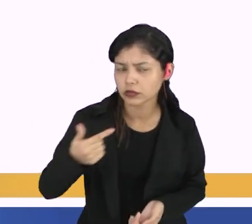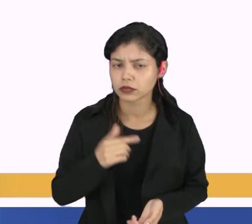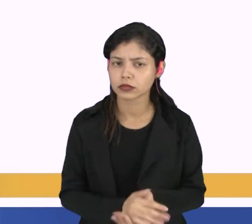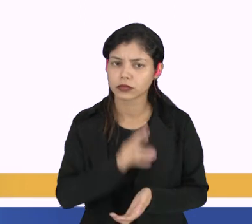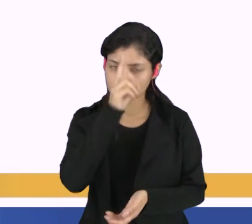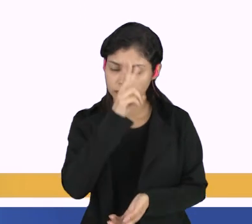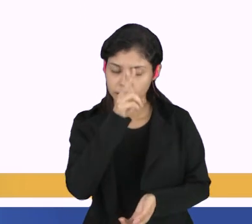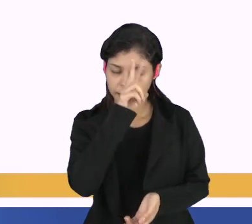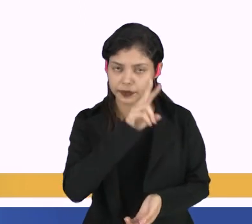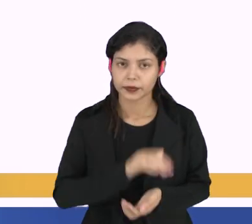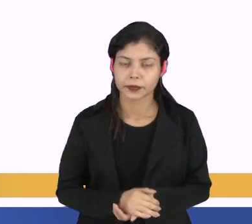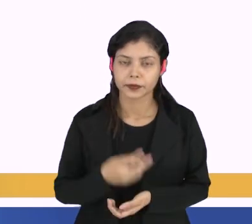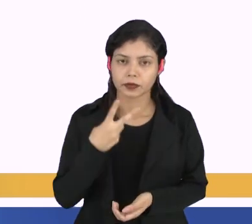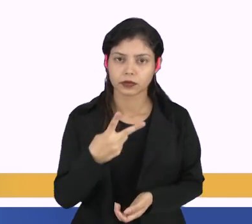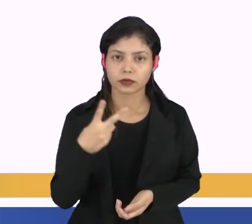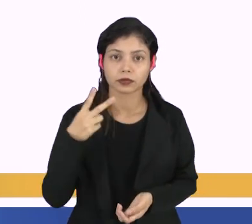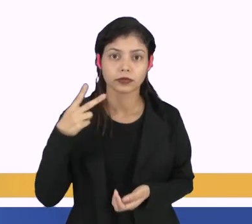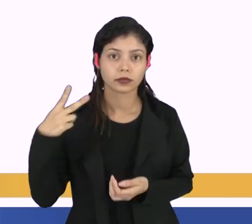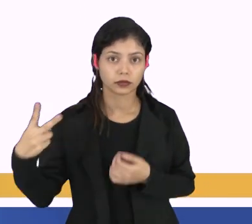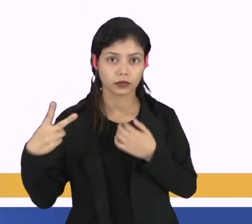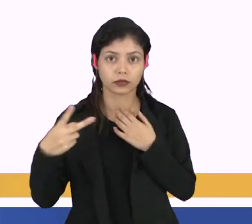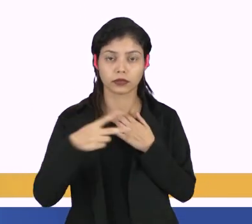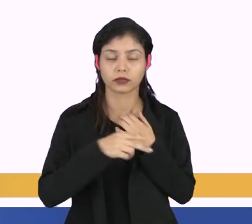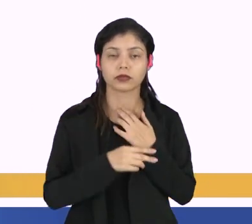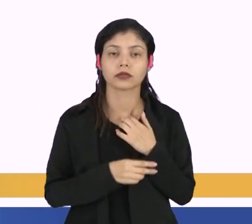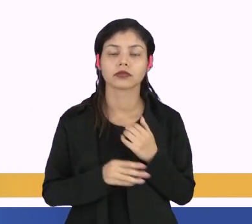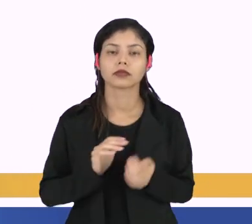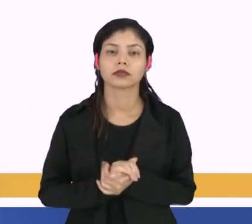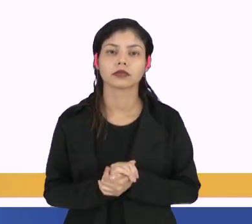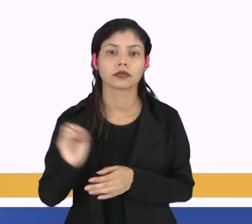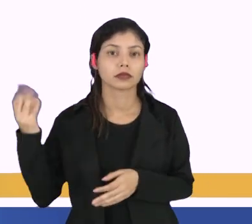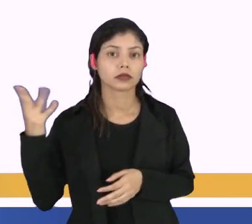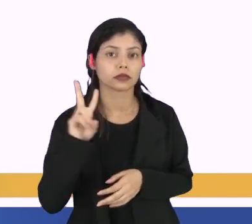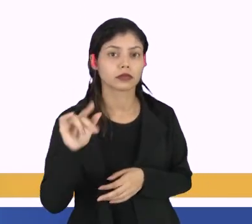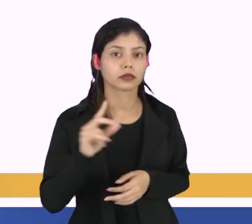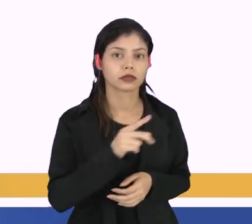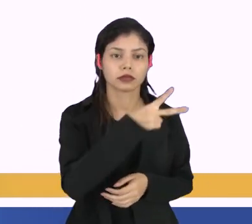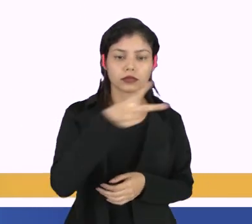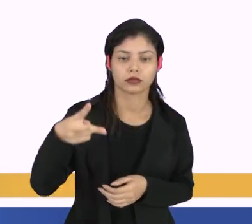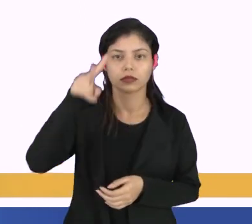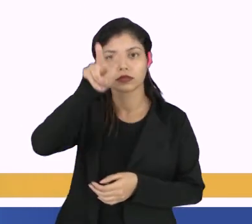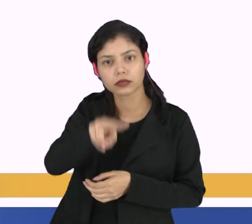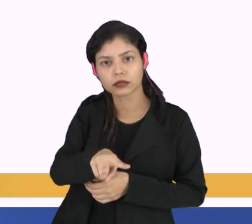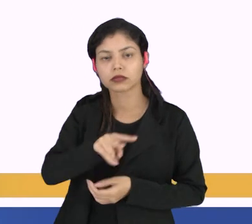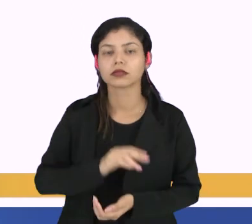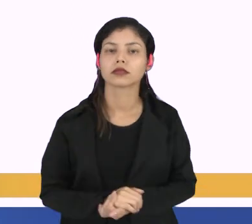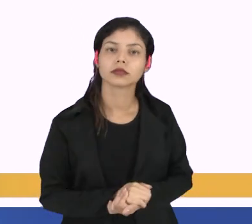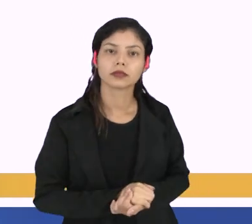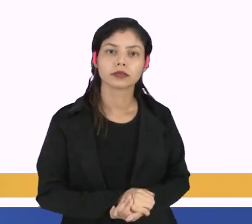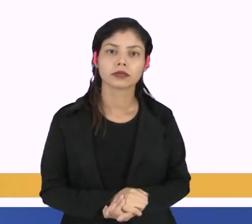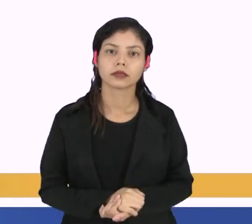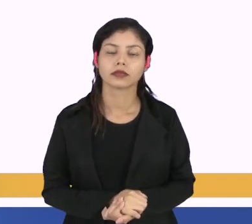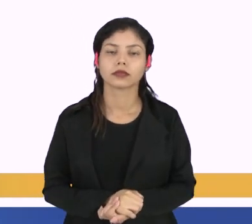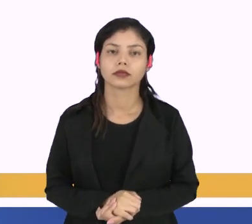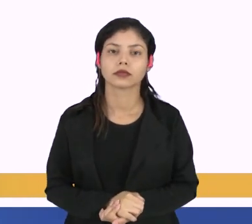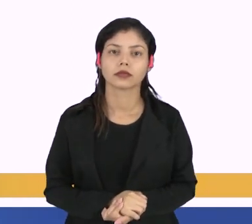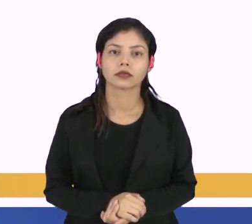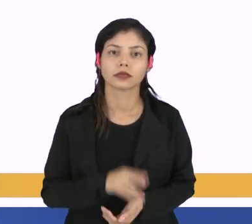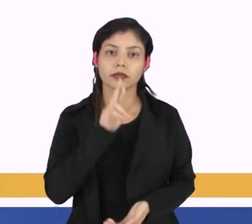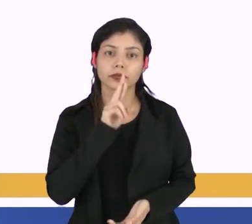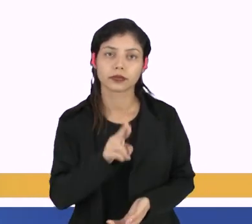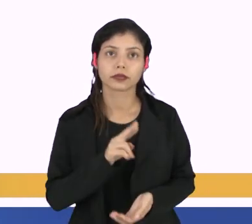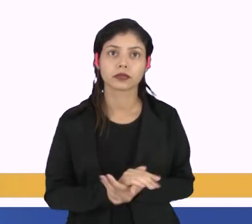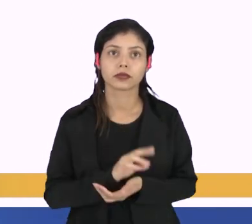uma matriz de ordem 2 por 2. Então nesse caso nós vamos ter duas linhas e duas colunas como resultado. E aí no